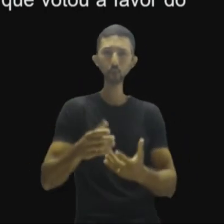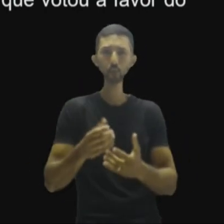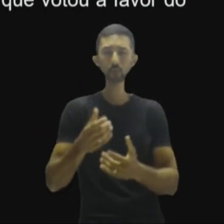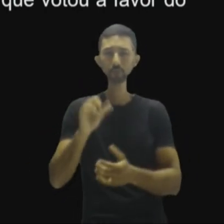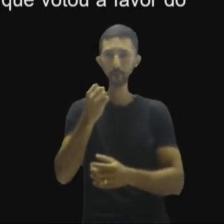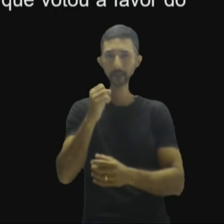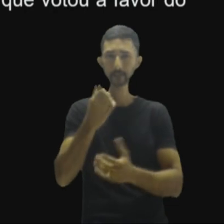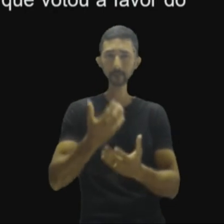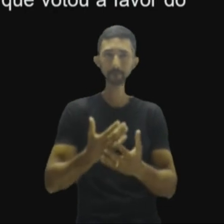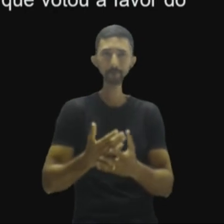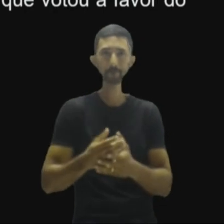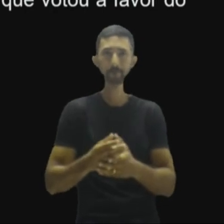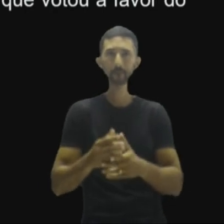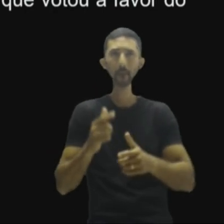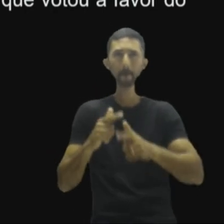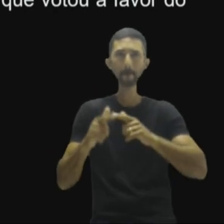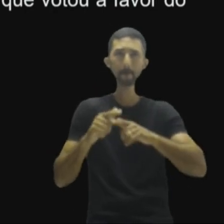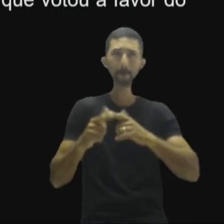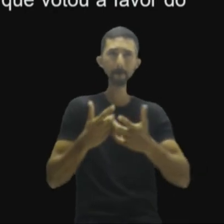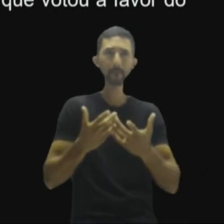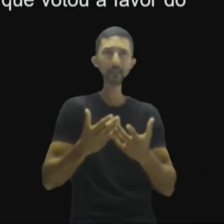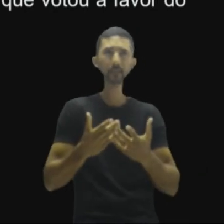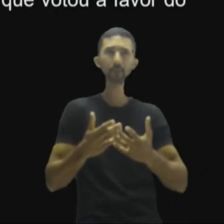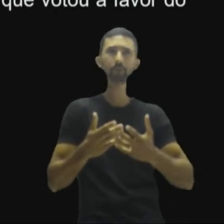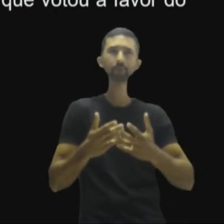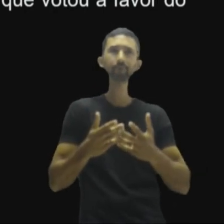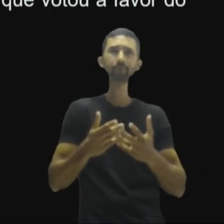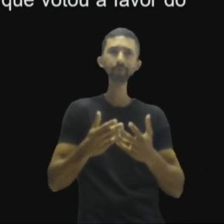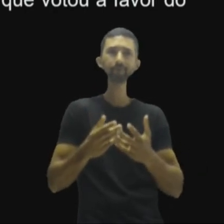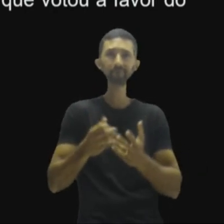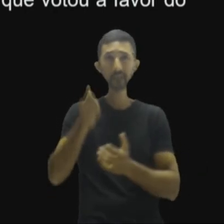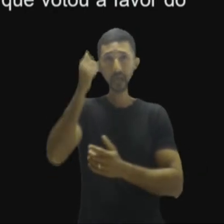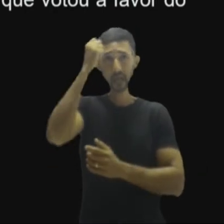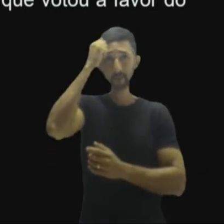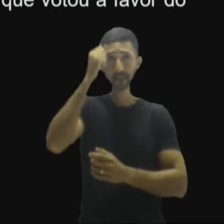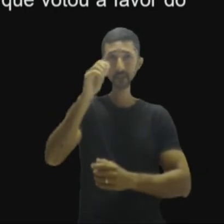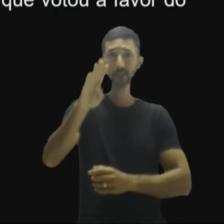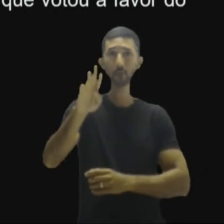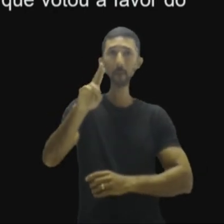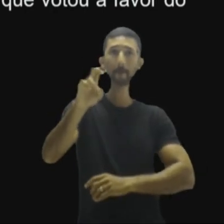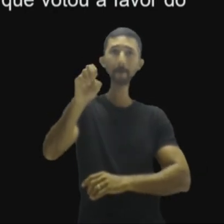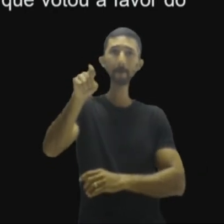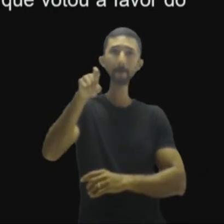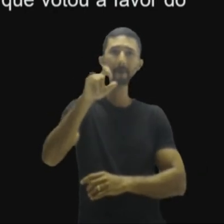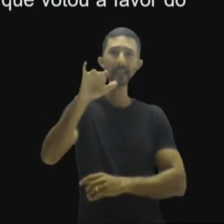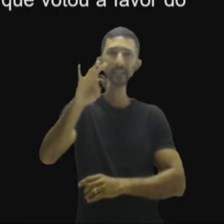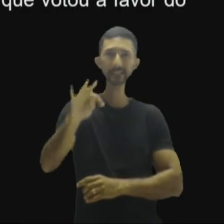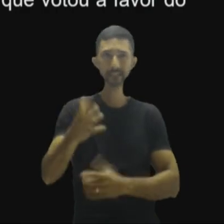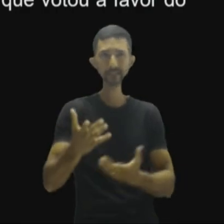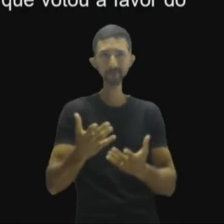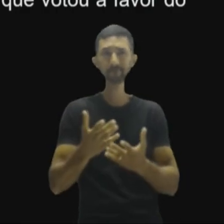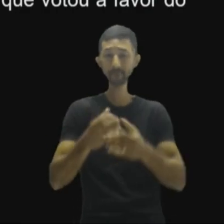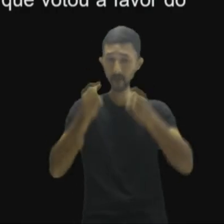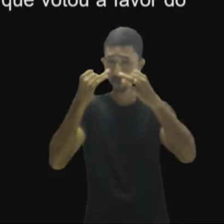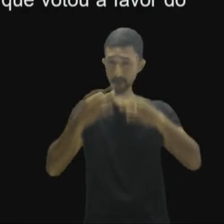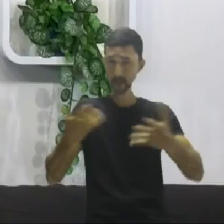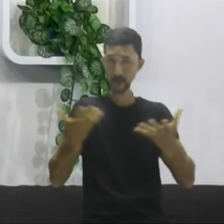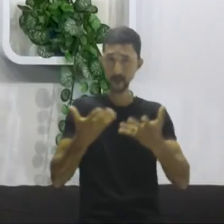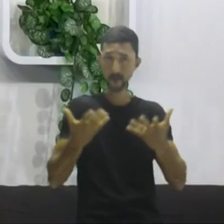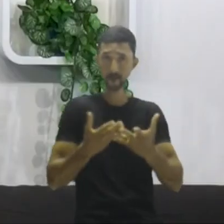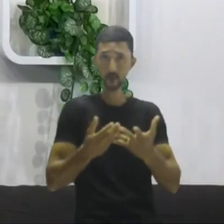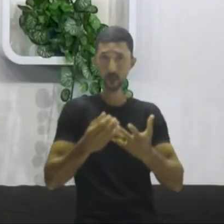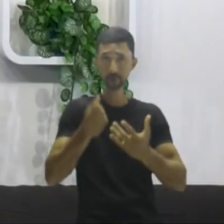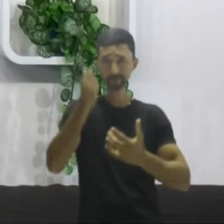arrependidos do Brexit, eu não falei ainda sobre isso, mas vamos falar agora, justamente, eu quero falar agora para vocês